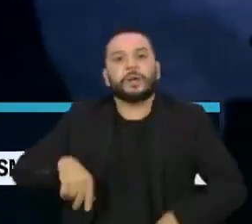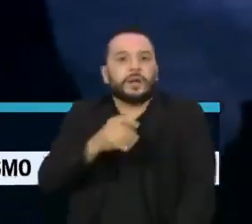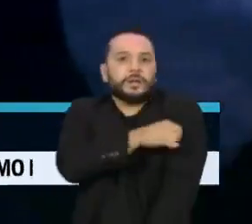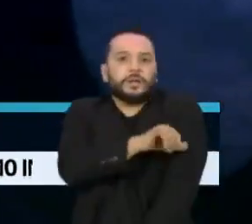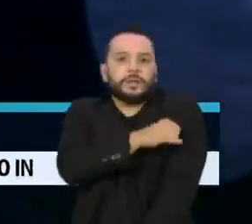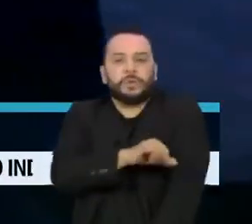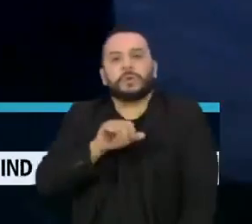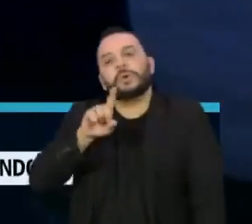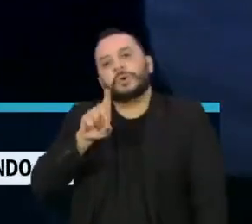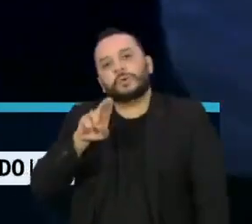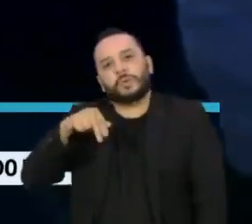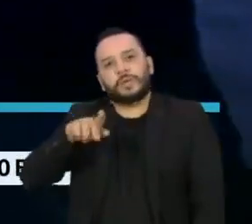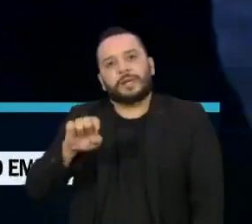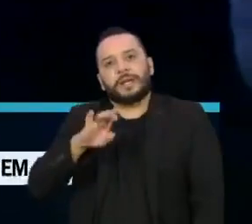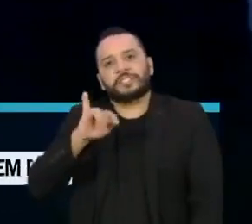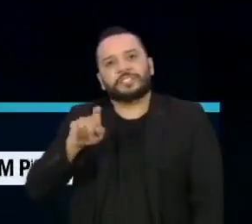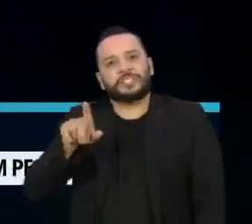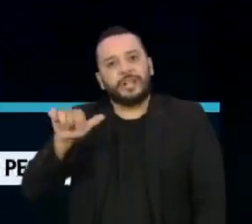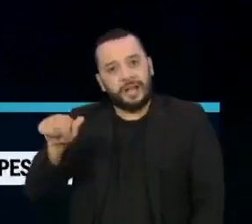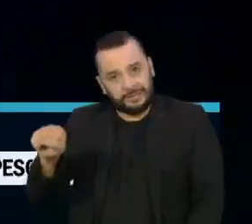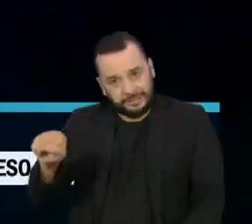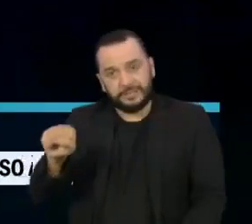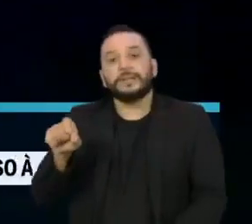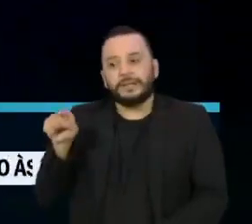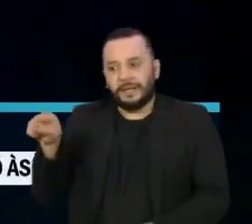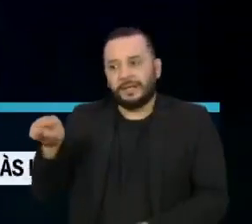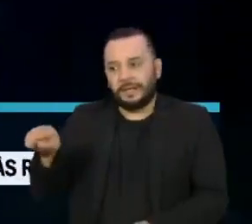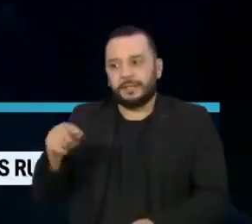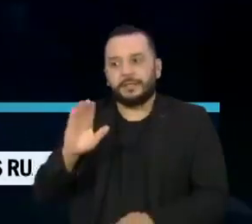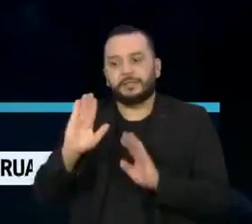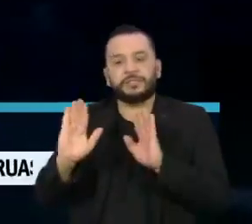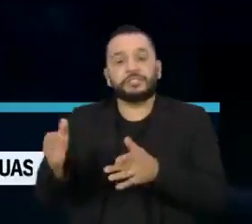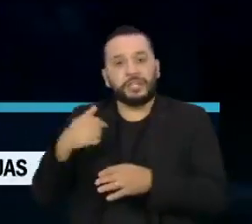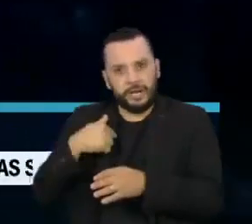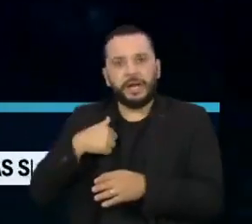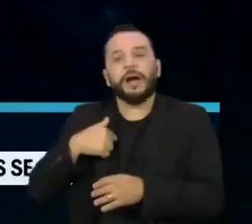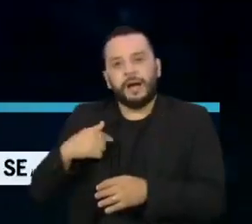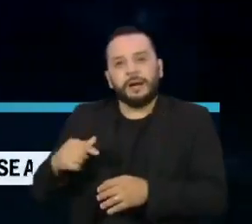ainda não foi notificado sobre o bloqueio dos bens, mas que ele pretende recorrer da decisão. Prefeitura informou que o